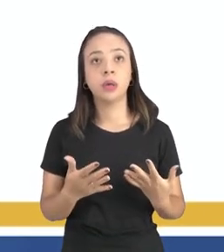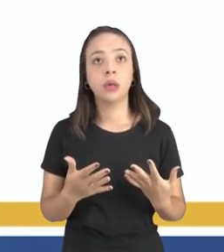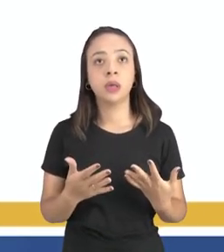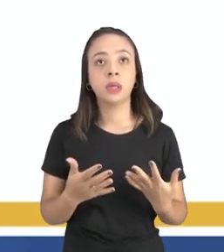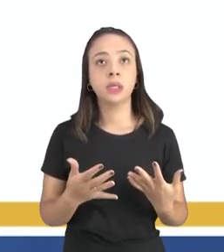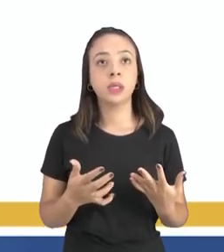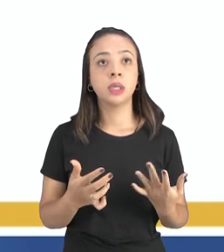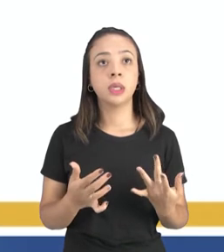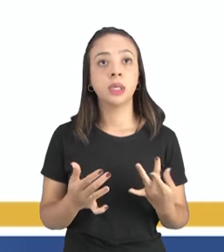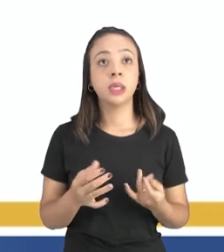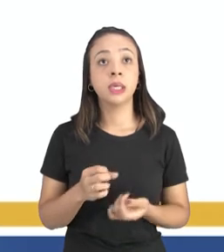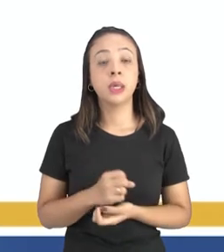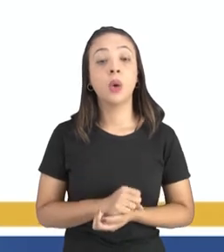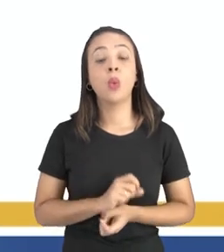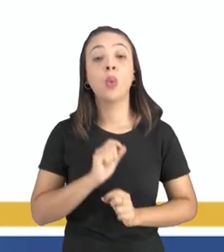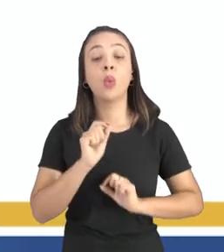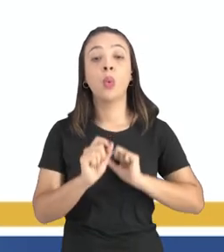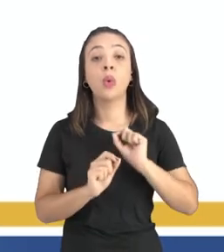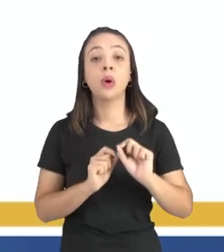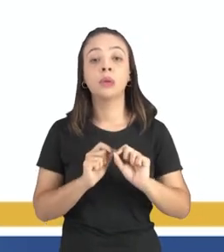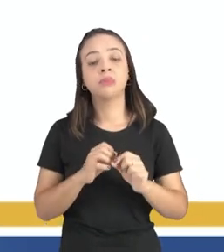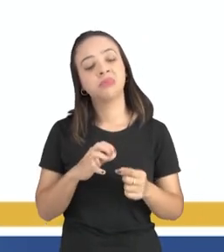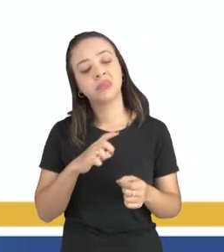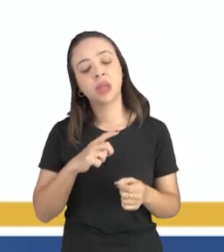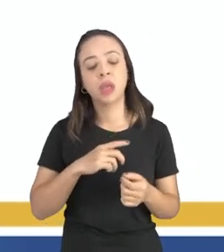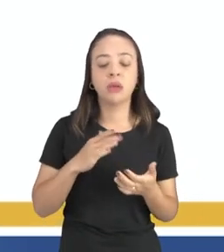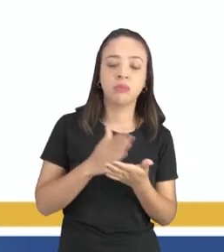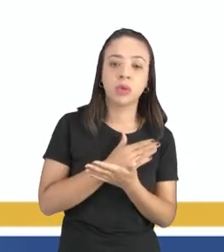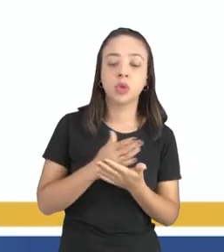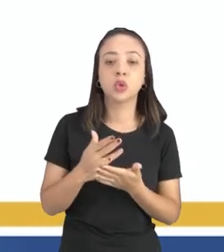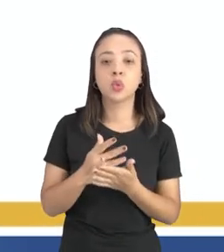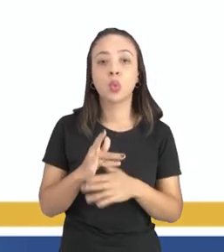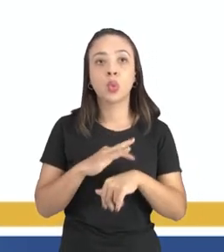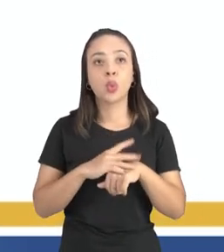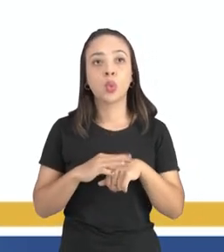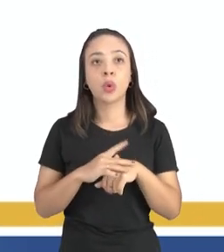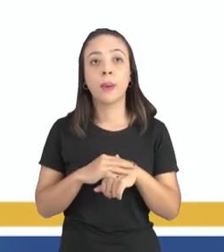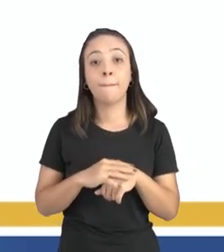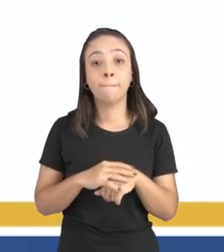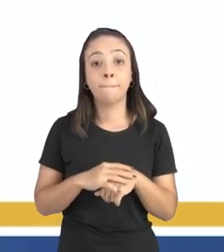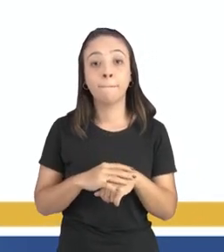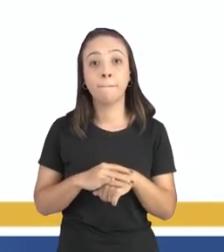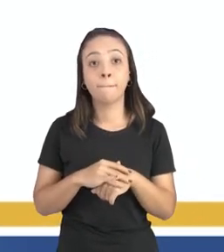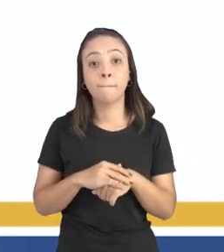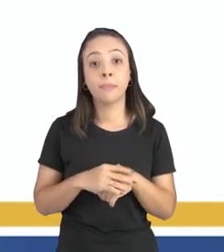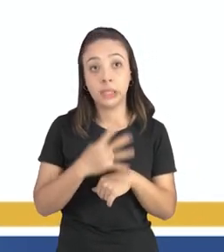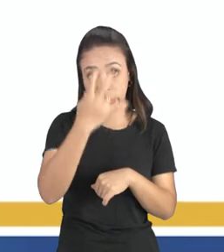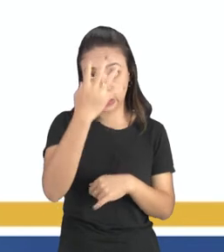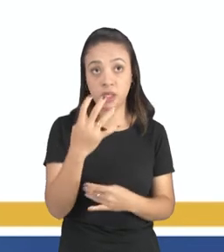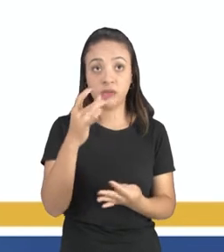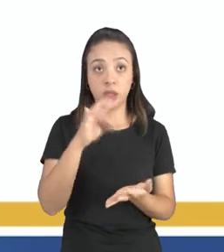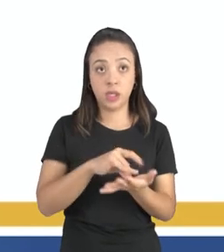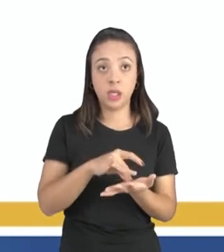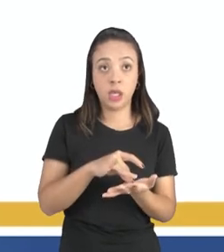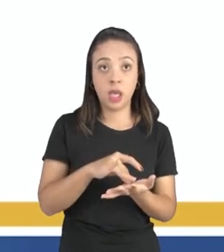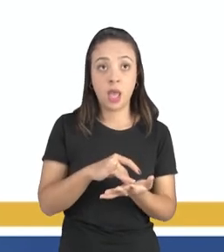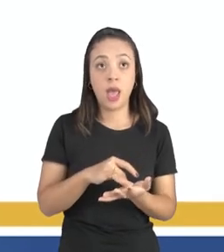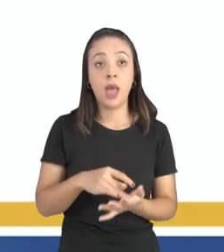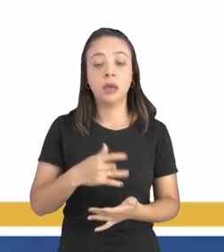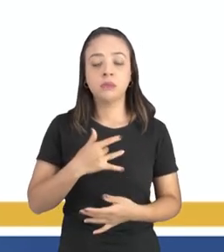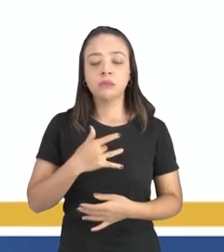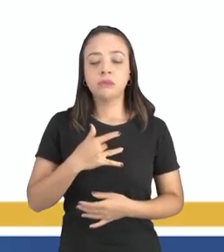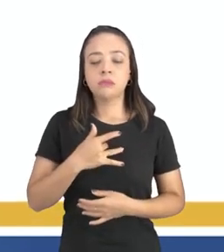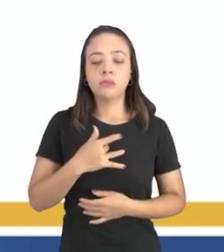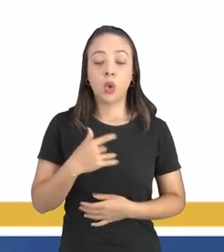né a só doença que oferecem risco são a pulmonar e a tuberculose de laringe porque elas vão atingir as cavernas